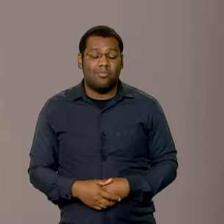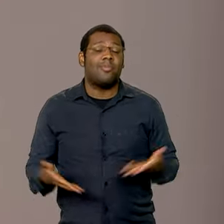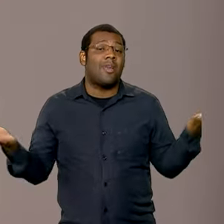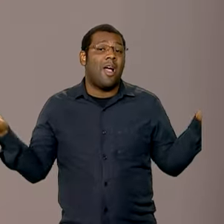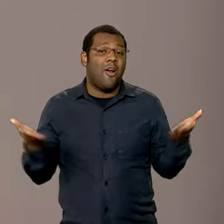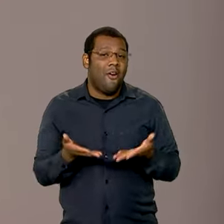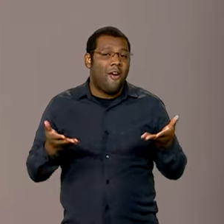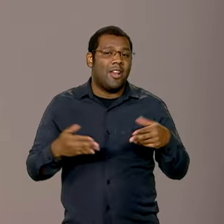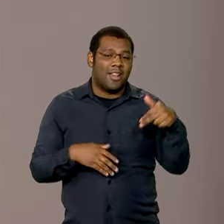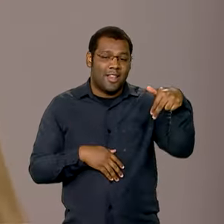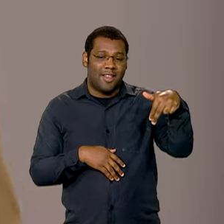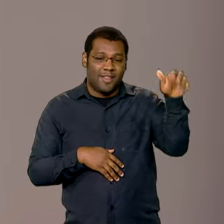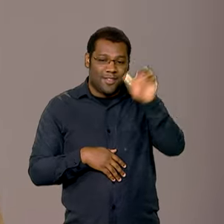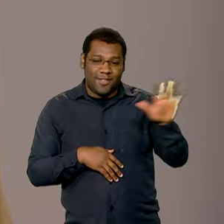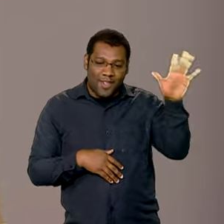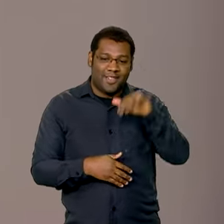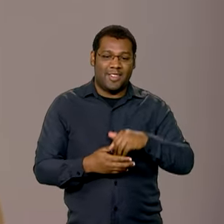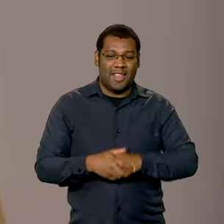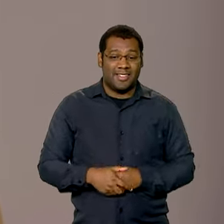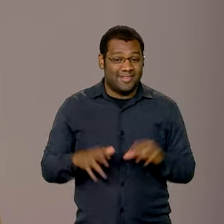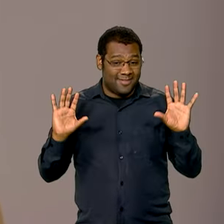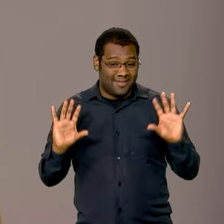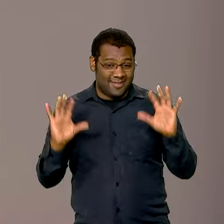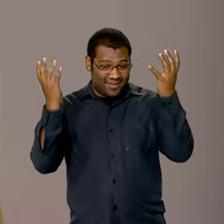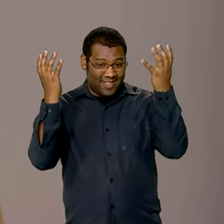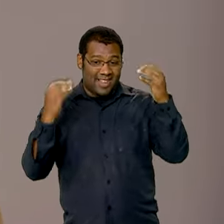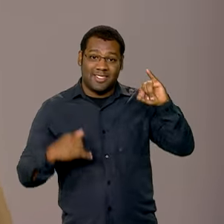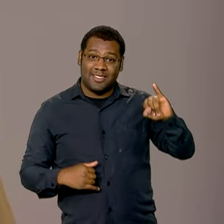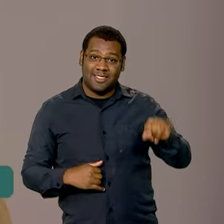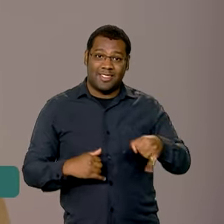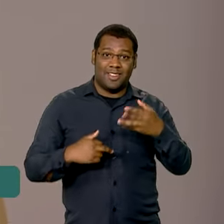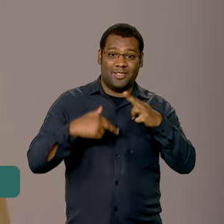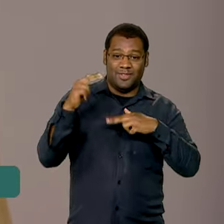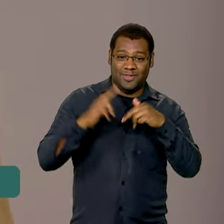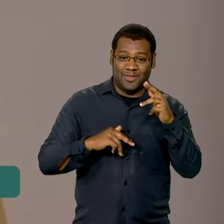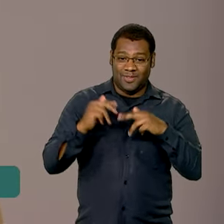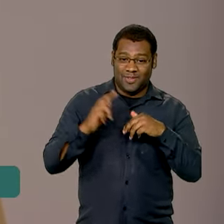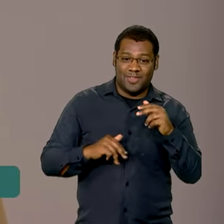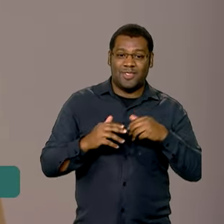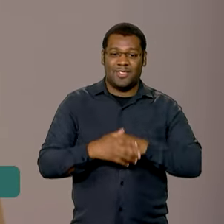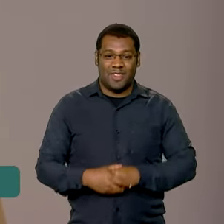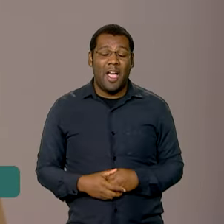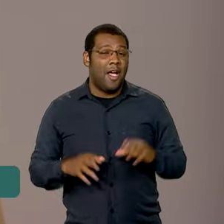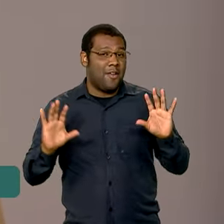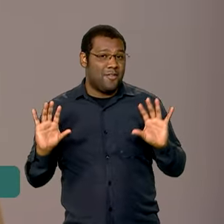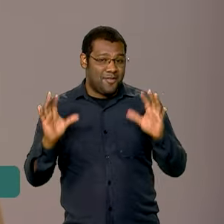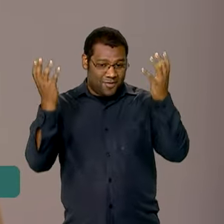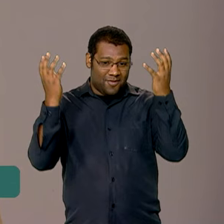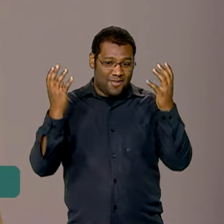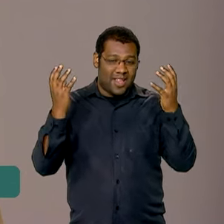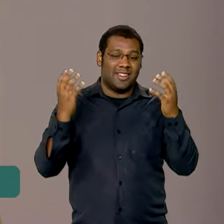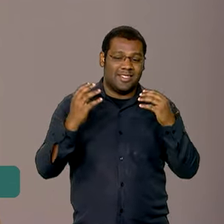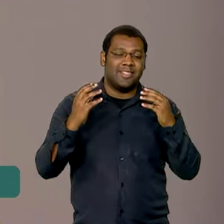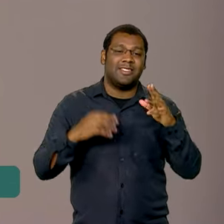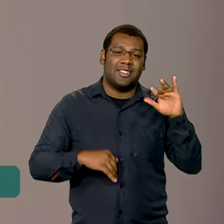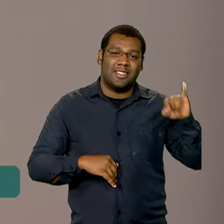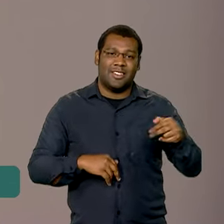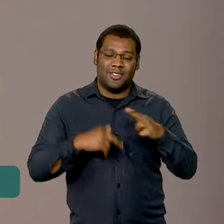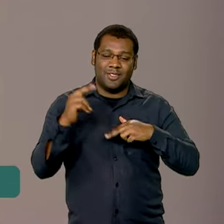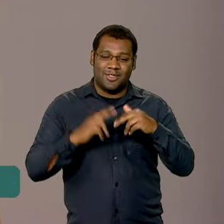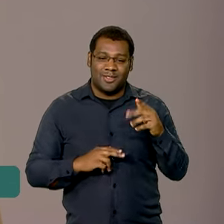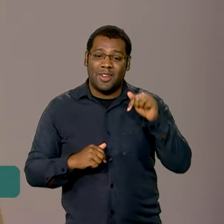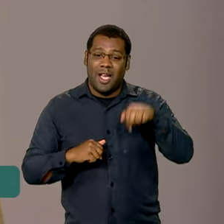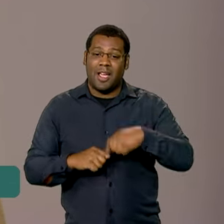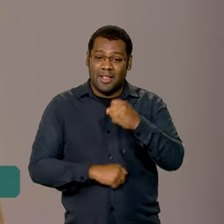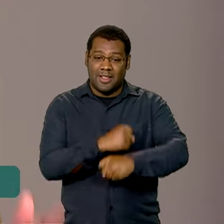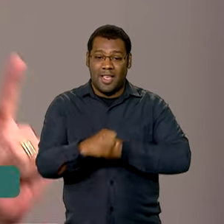falar do Nordeste, que está fervendo com as festas juninas, que é a maior festa brasileira nesse período. O ministro garantiu que esse ano